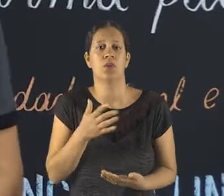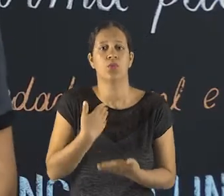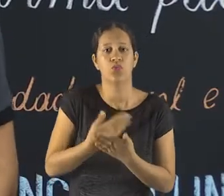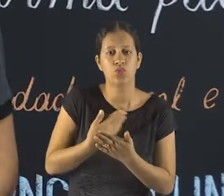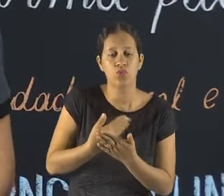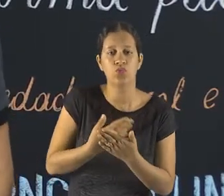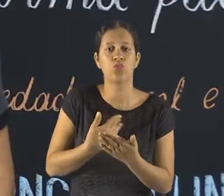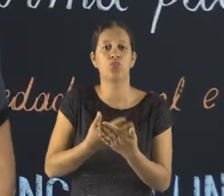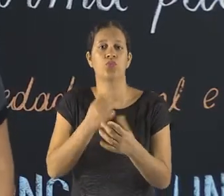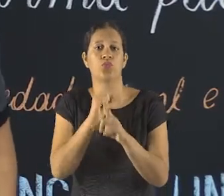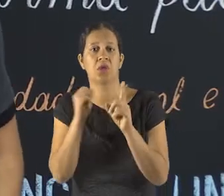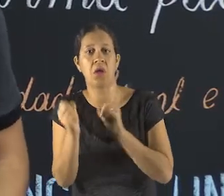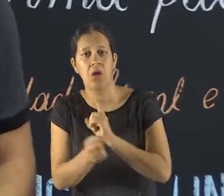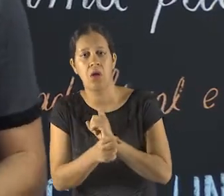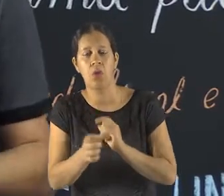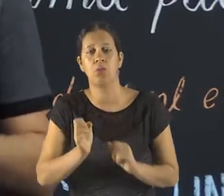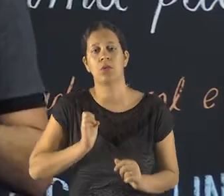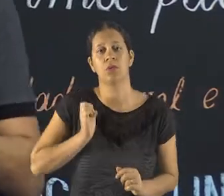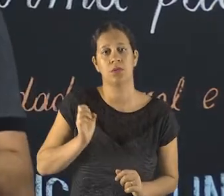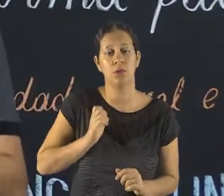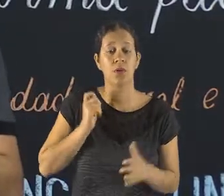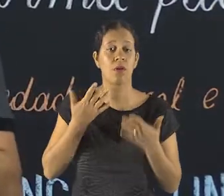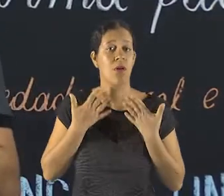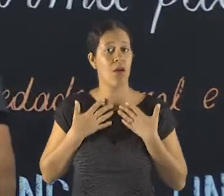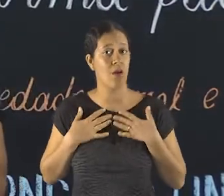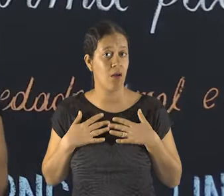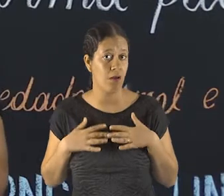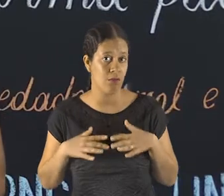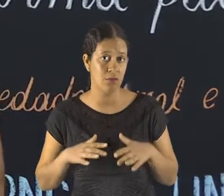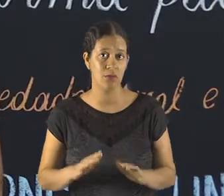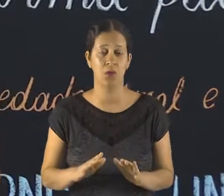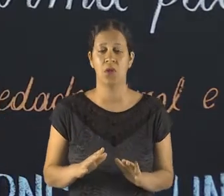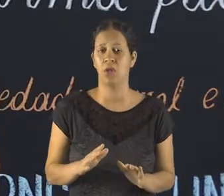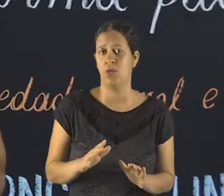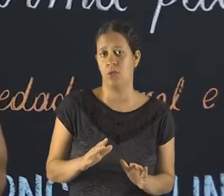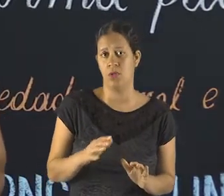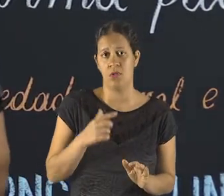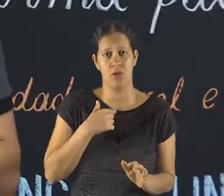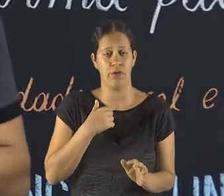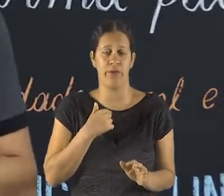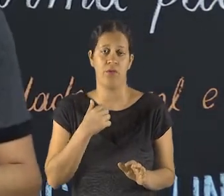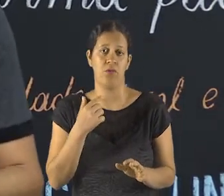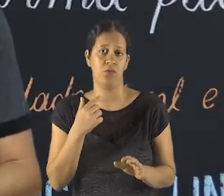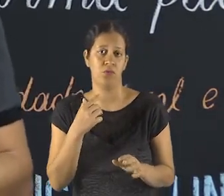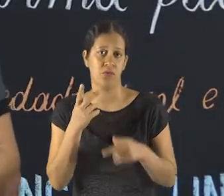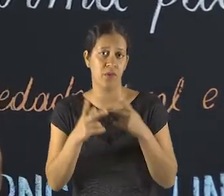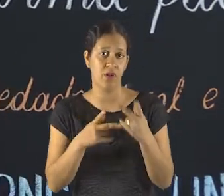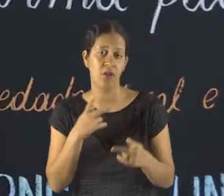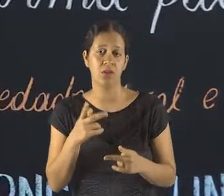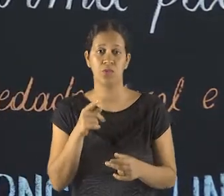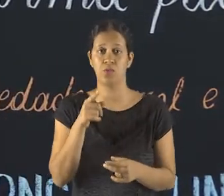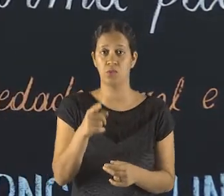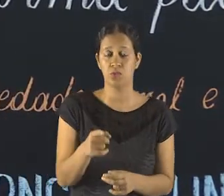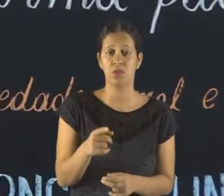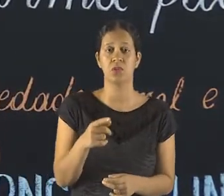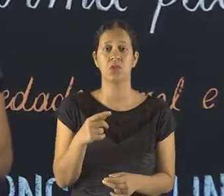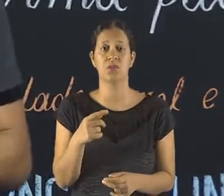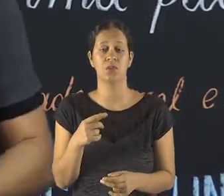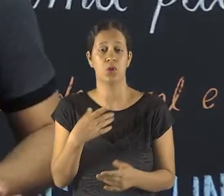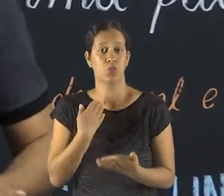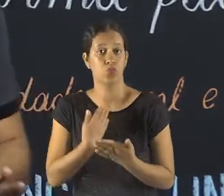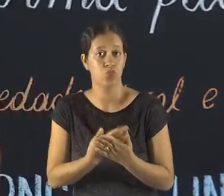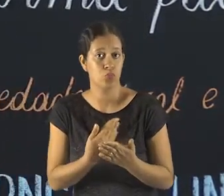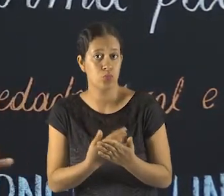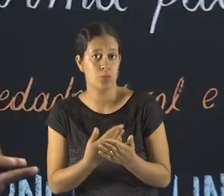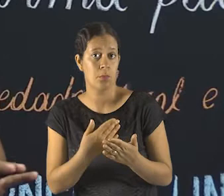instrução, nível social da pessoa. Calma, hein, galera? Eu não estou dizendo pra você que só porque a pessoa não tem um certo nível de instrução que ela não sabe